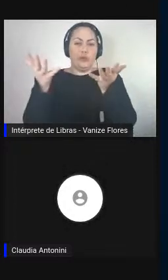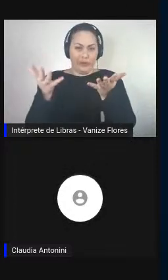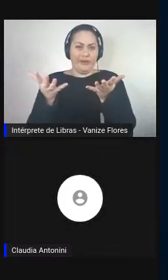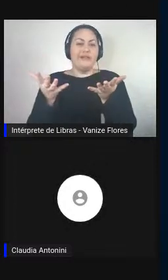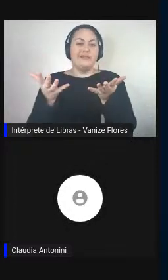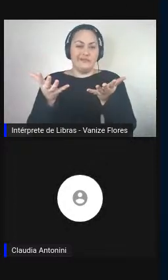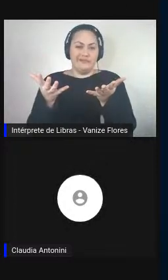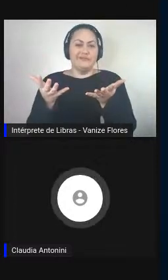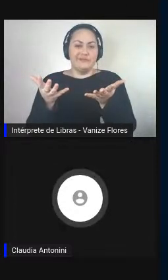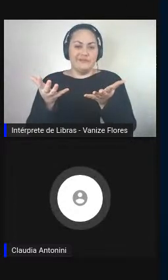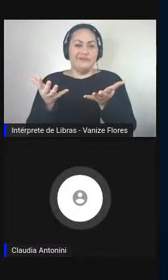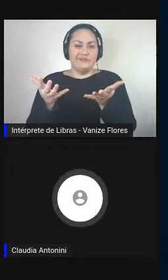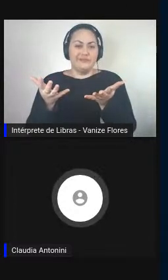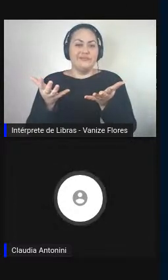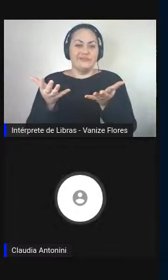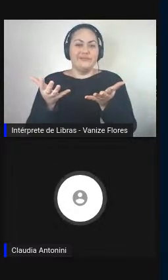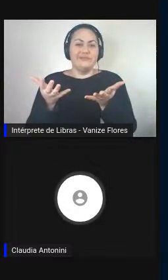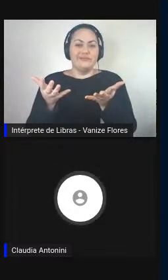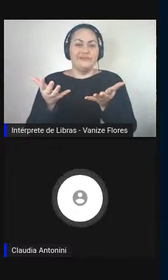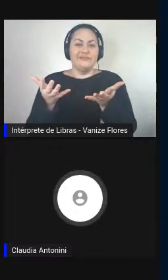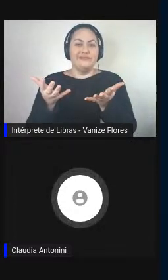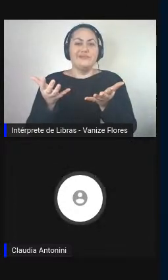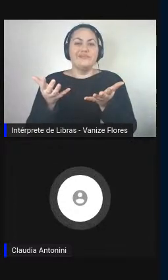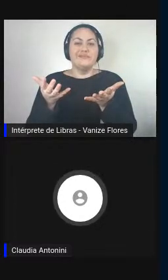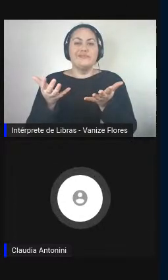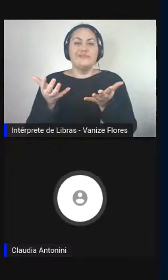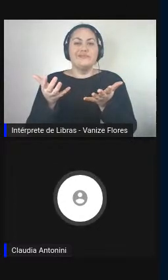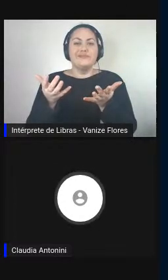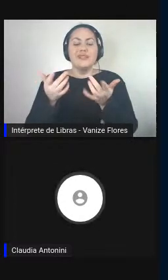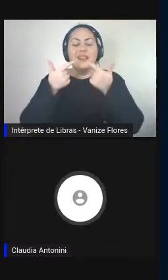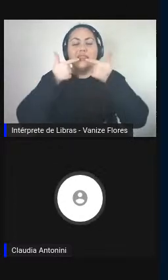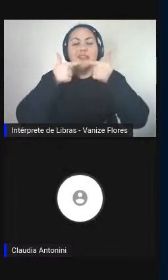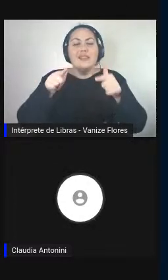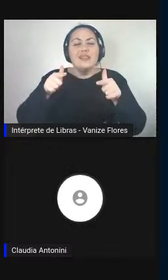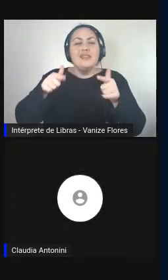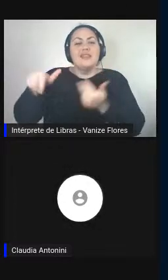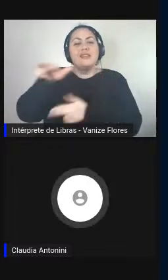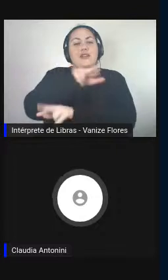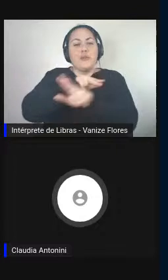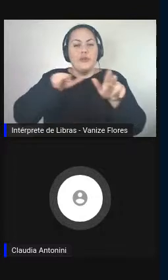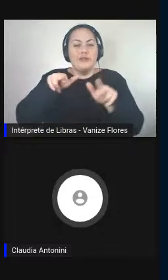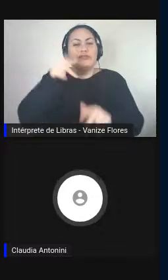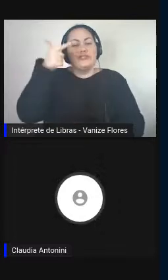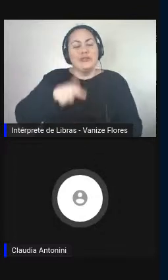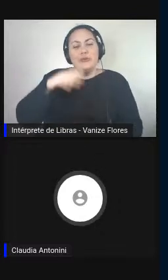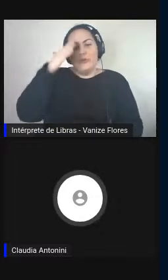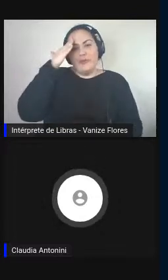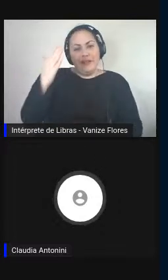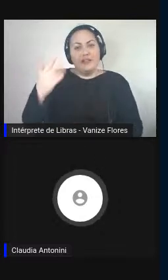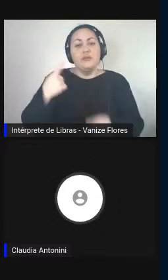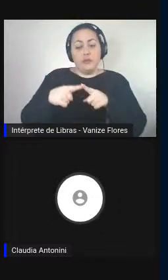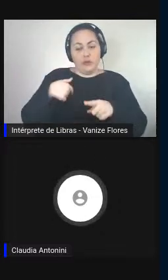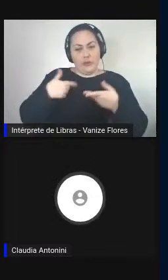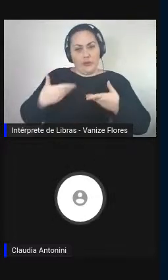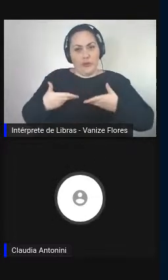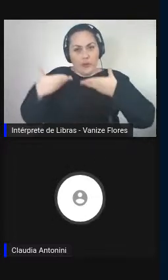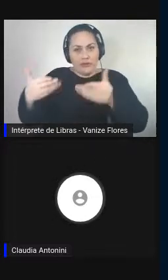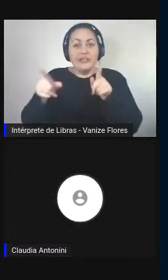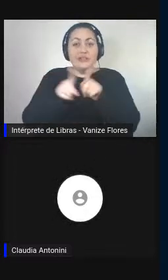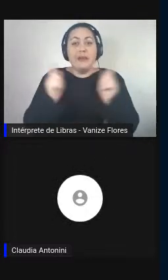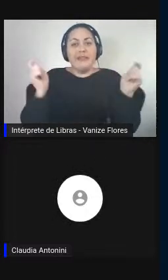multilinguismo. Então, duas vezes obrigada, não só pelo convite, mas por esta